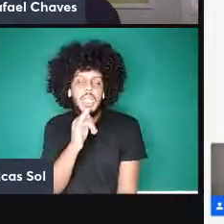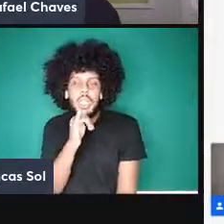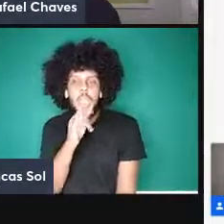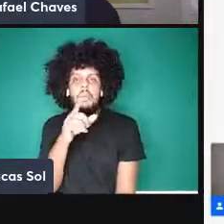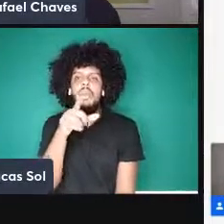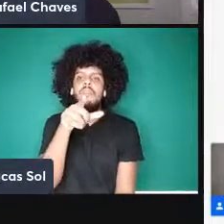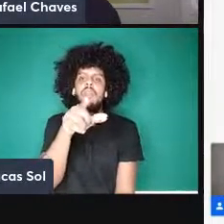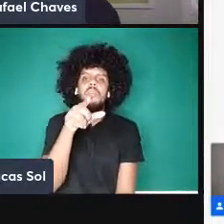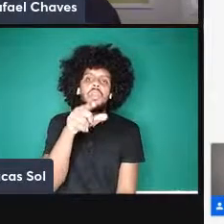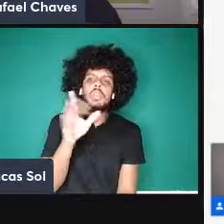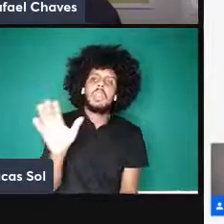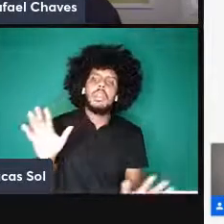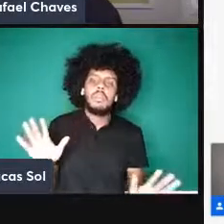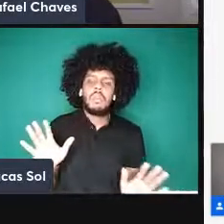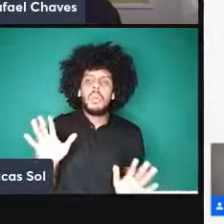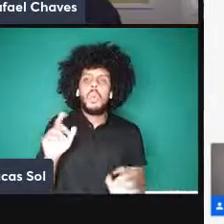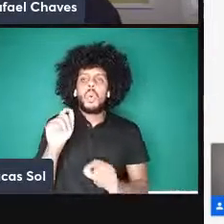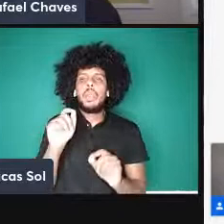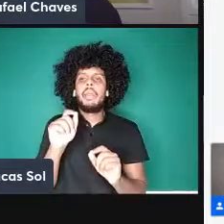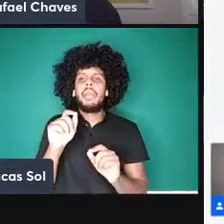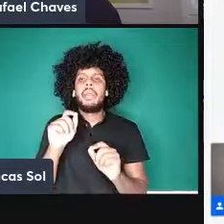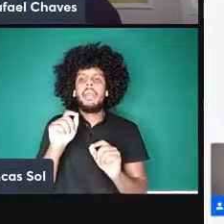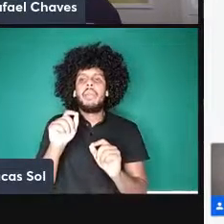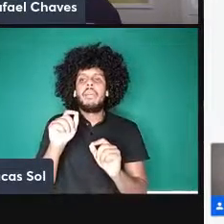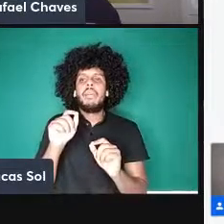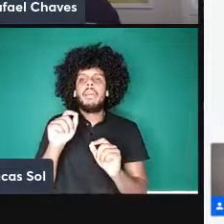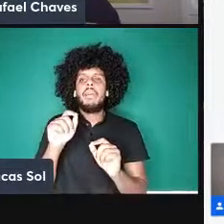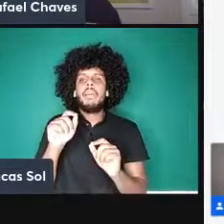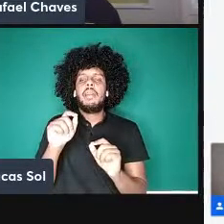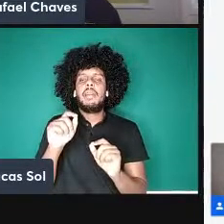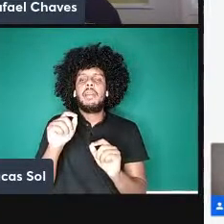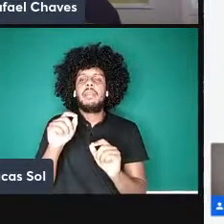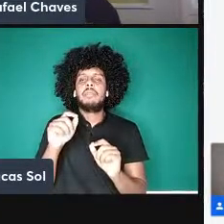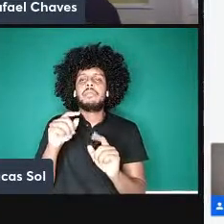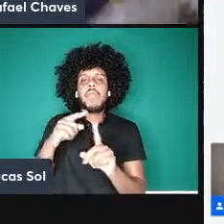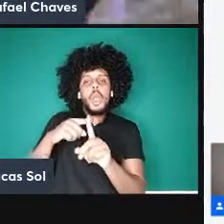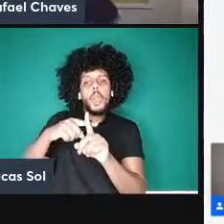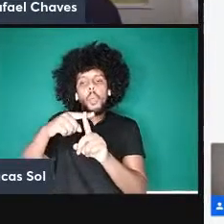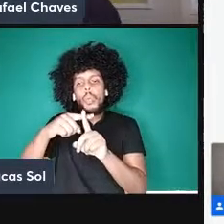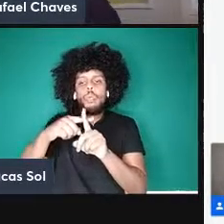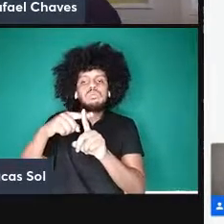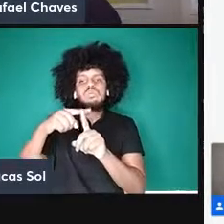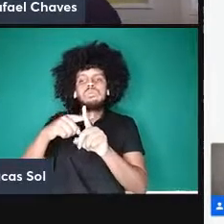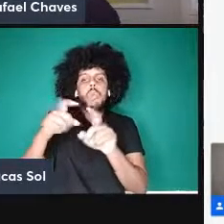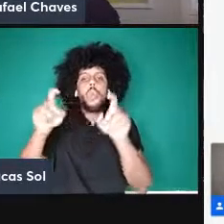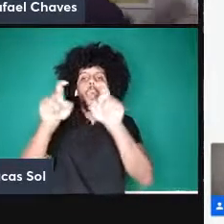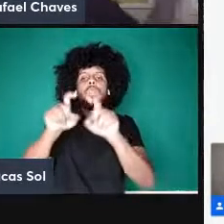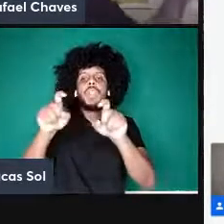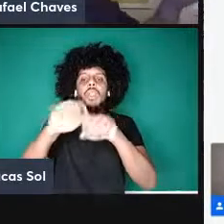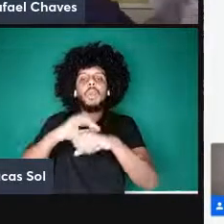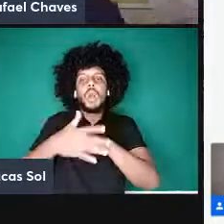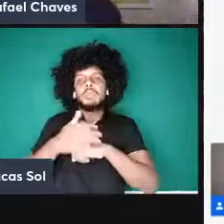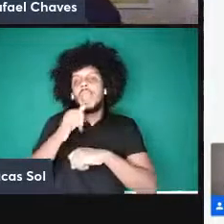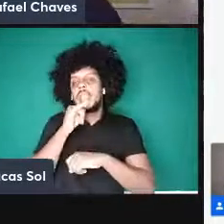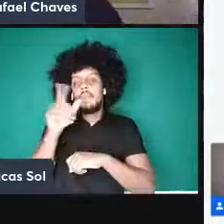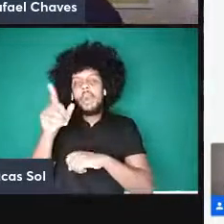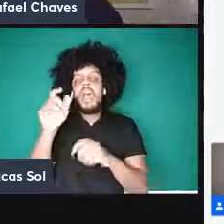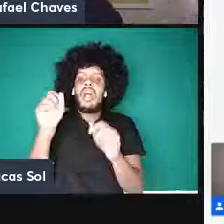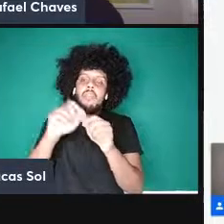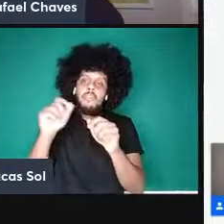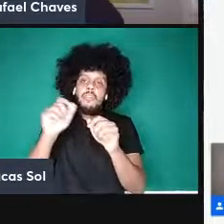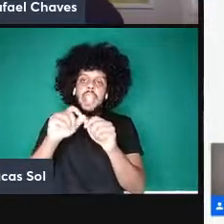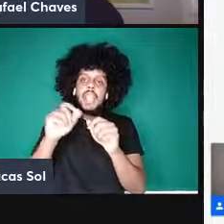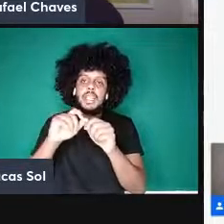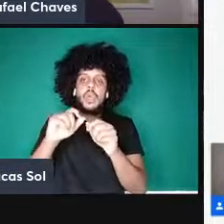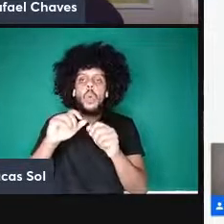para ela calibrar o computador quântico dela então ela fez lá um computador quântico sei lá de 27 qubits